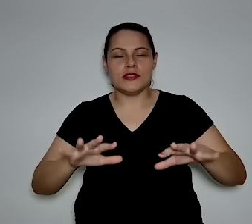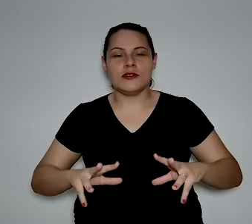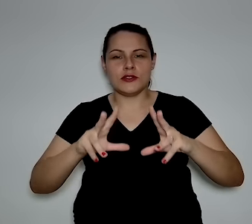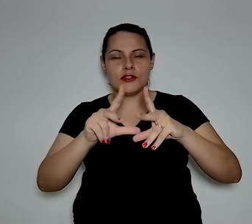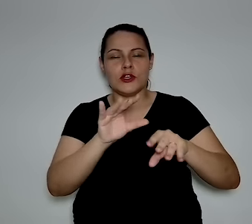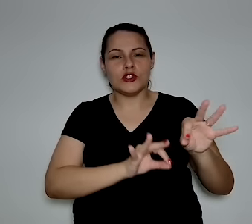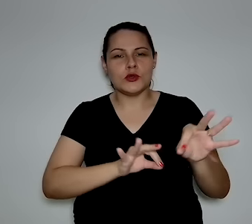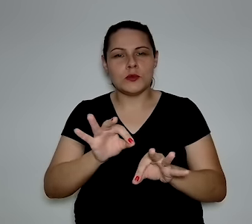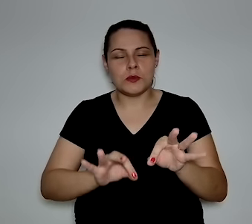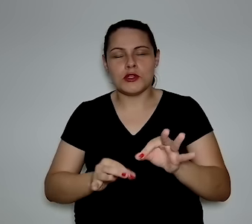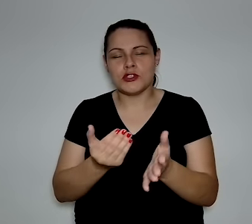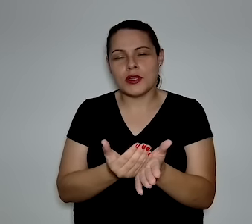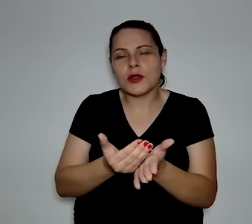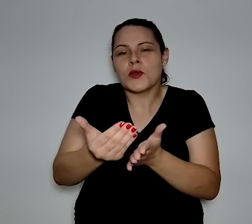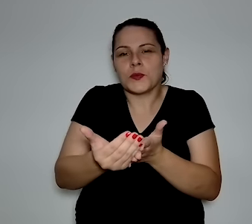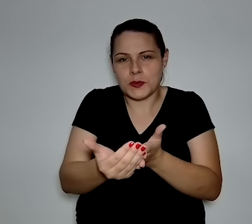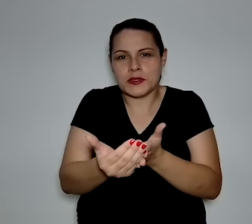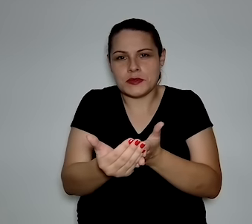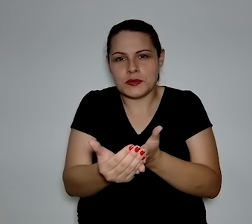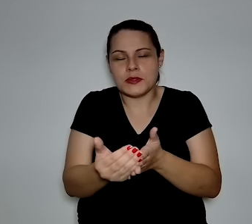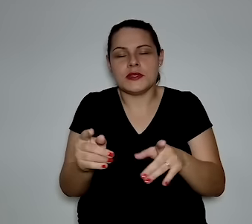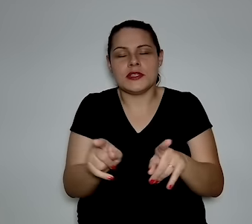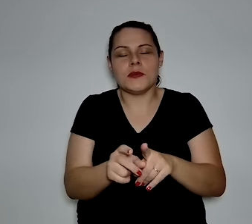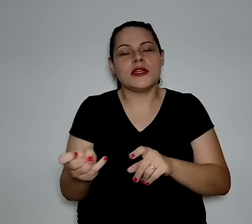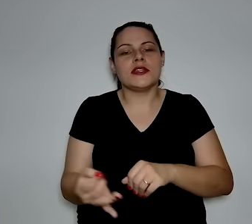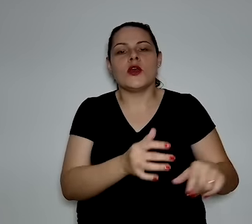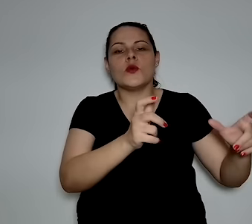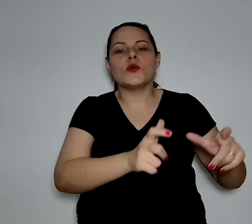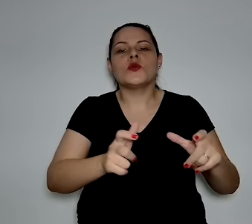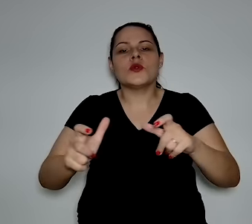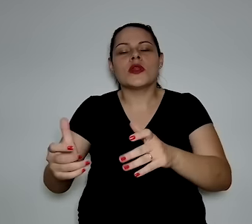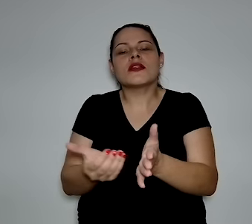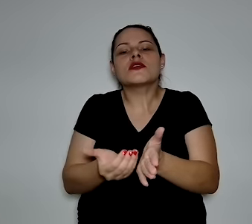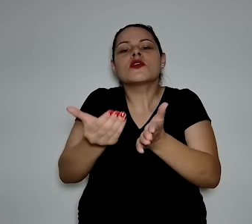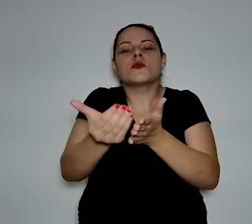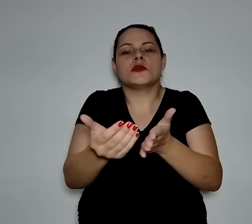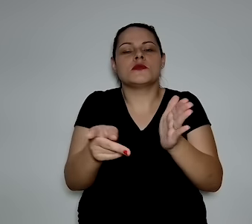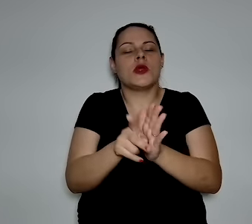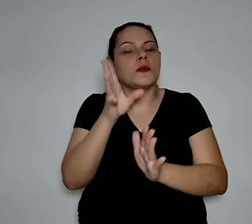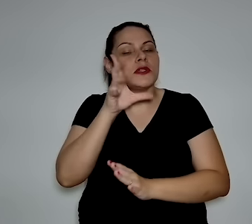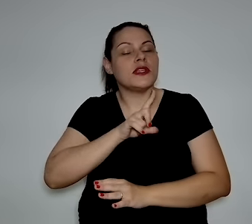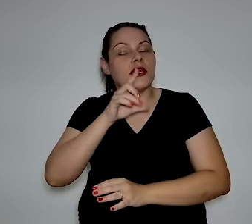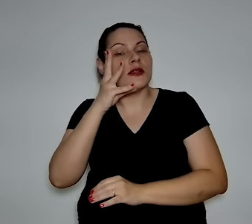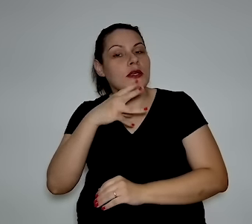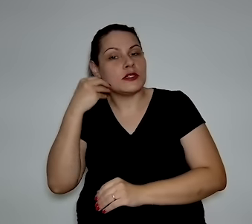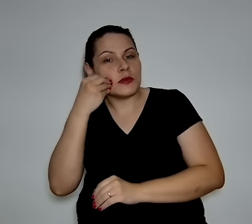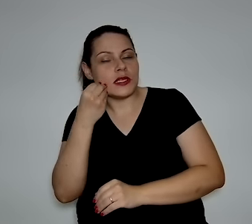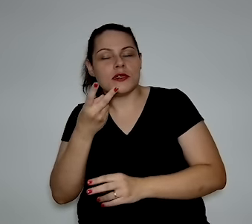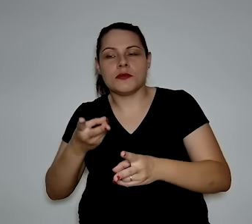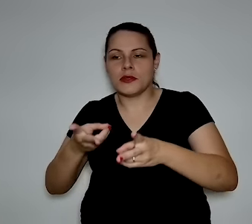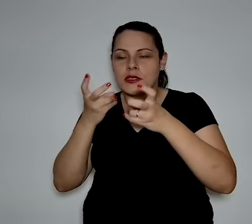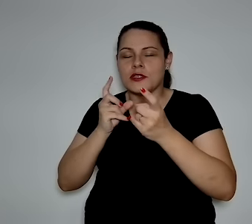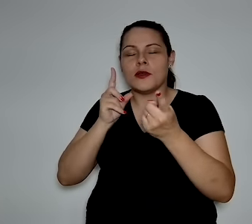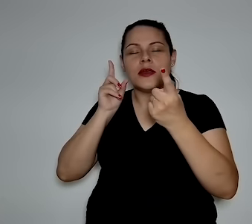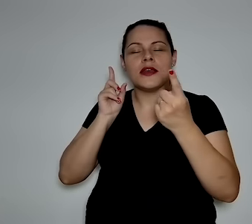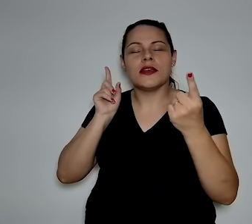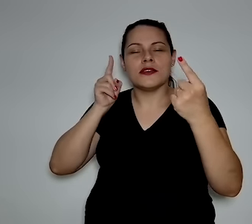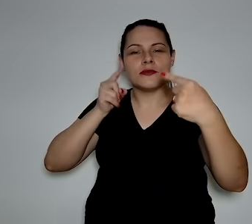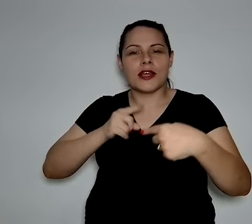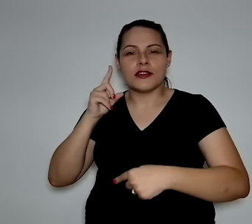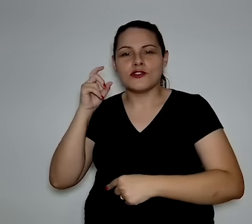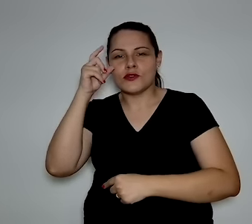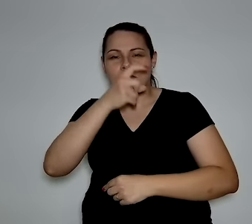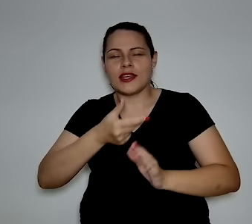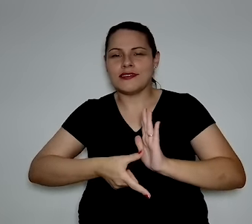de plantas pilotos, porque a disseminação de plantas pilotos, a experimentação, as dificuldades, a